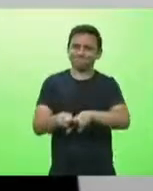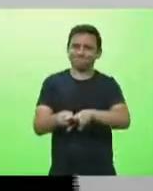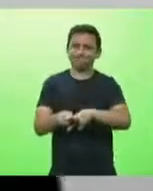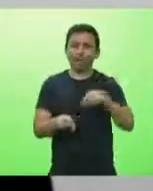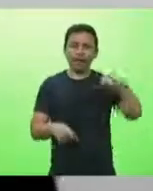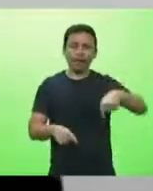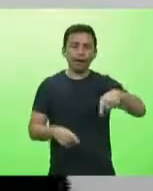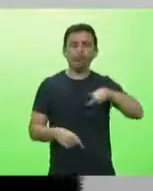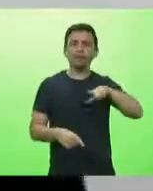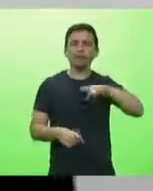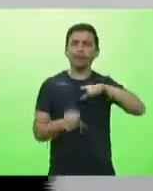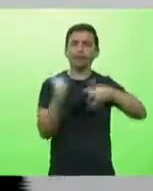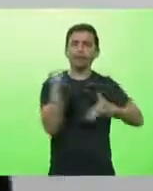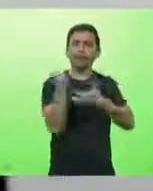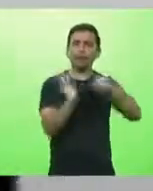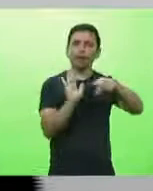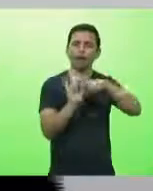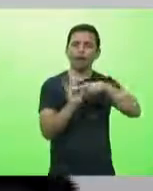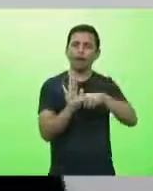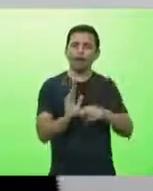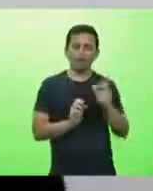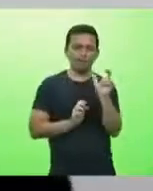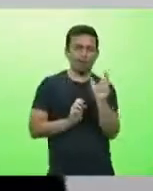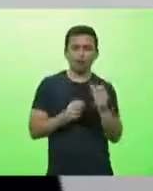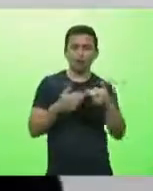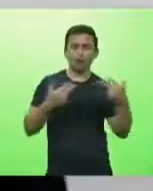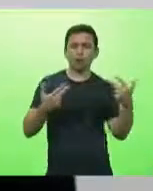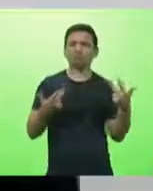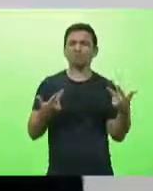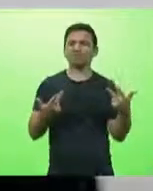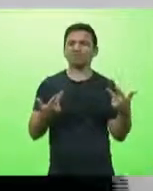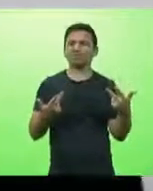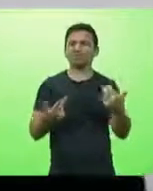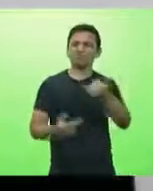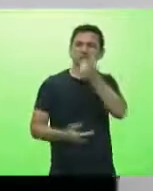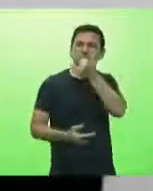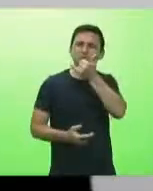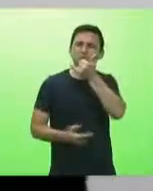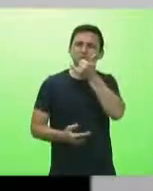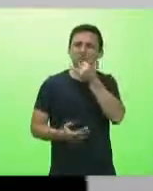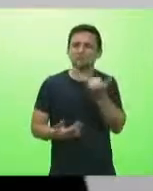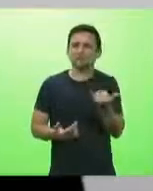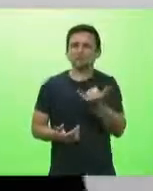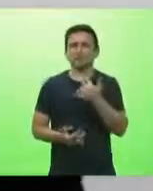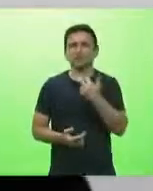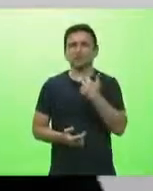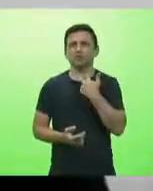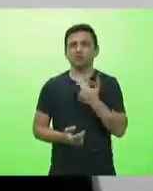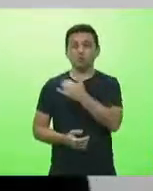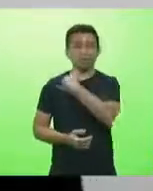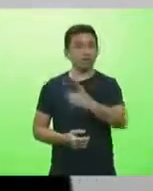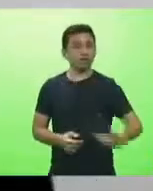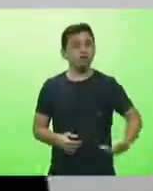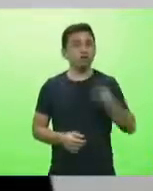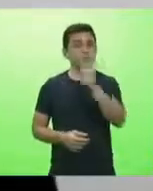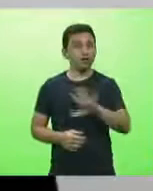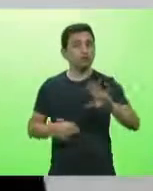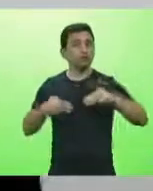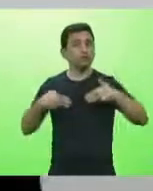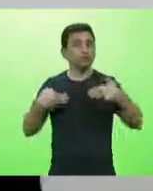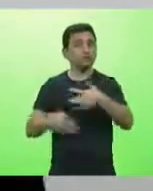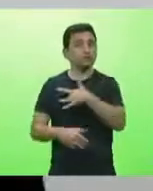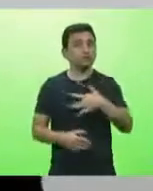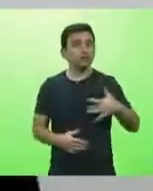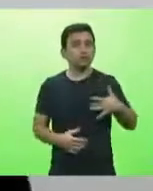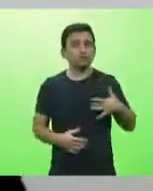de uma cláusula de uma palavra de não sei o que mas isso tudo é desculpa é preciso que o governo federal o Ministério da Saúde